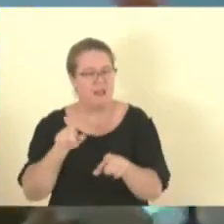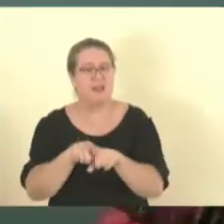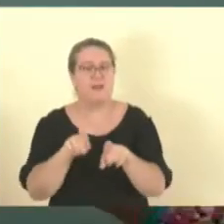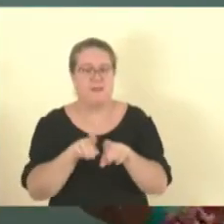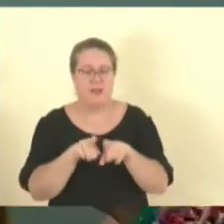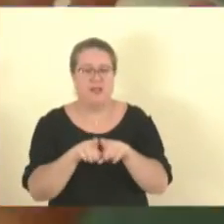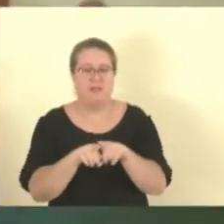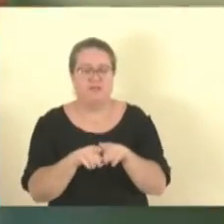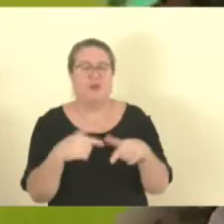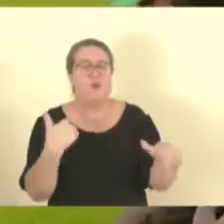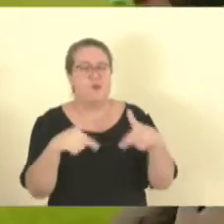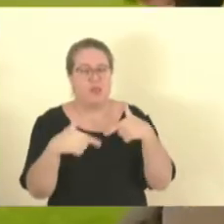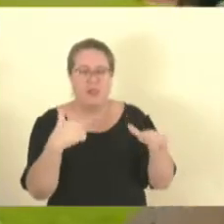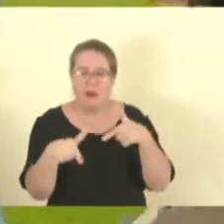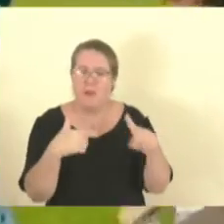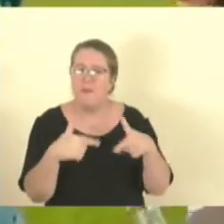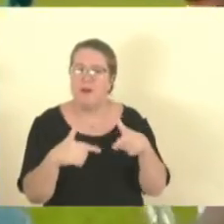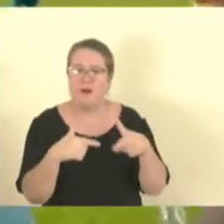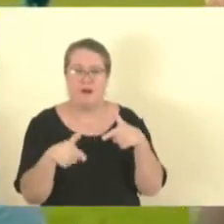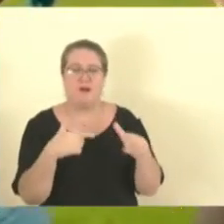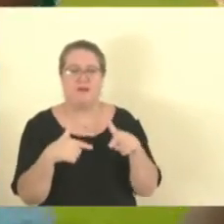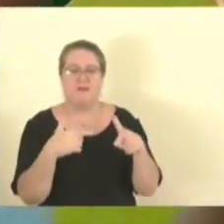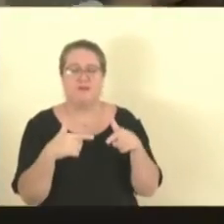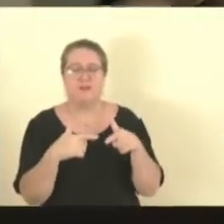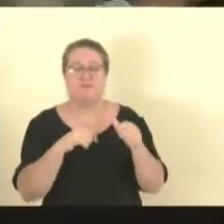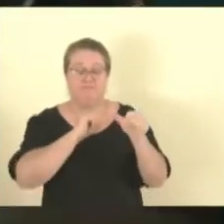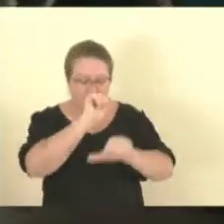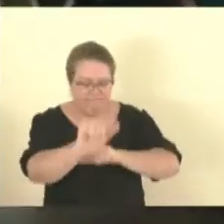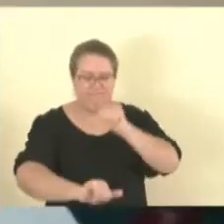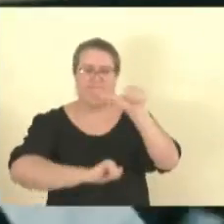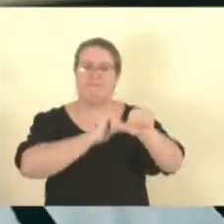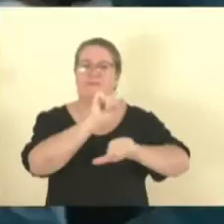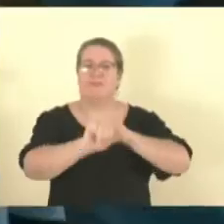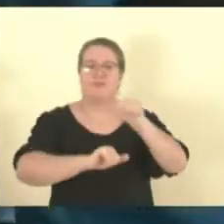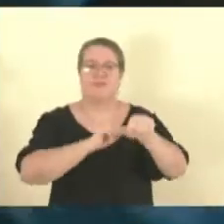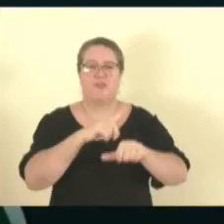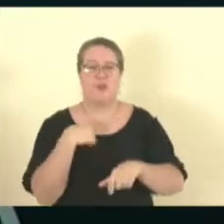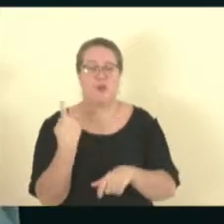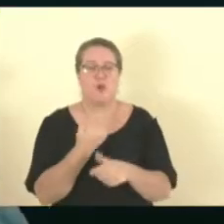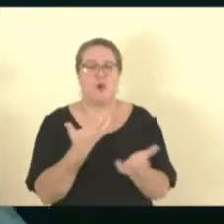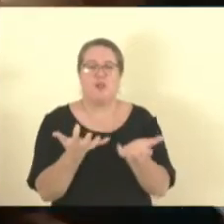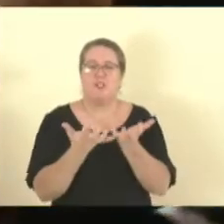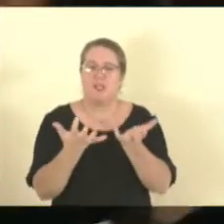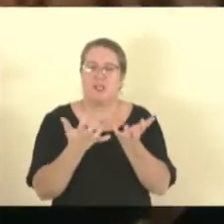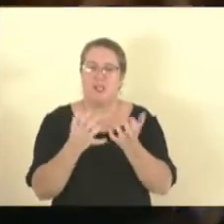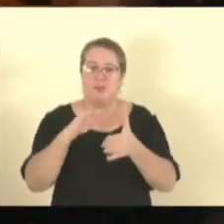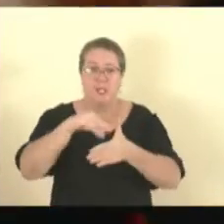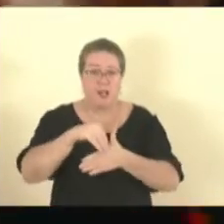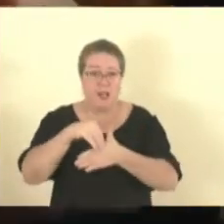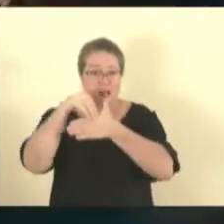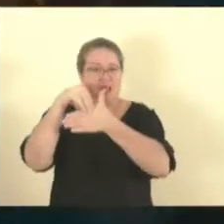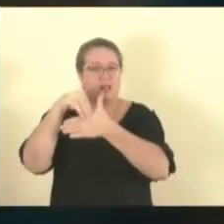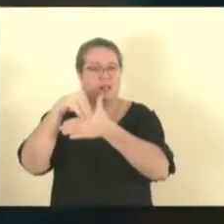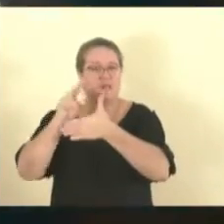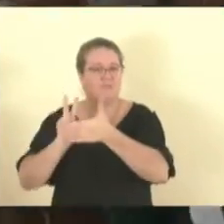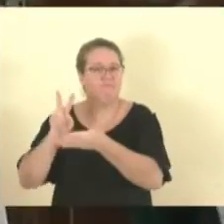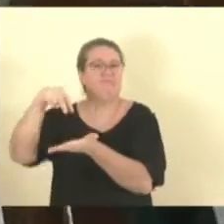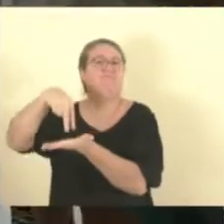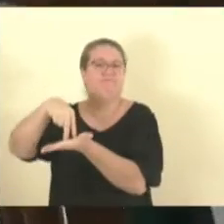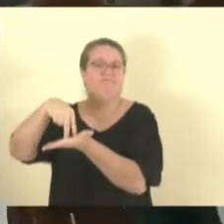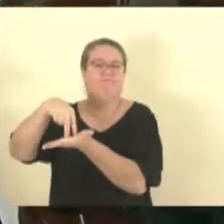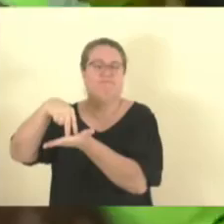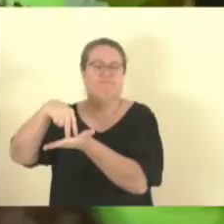E esse trabalho, ele é um trabalho transformador, onde nós queremos que líderes sejam levantados. Por isso, nós